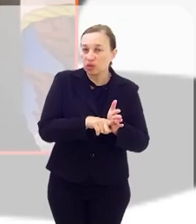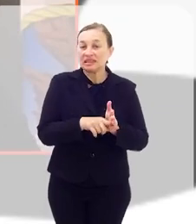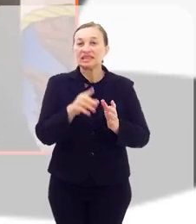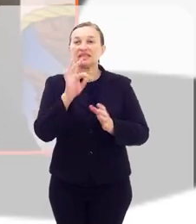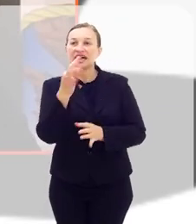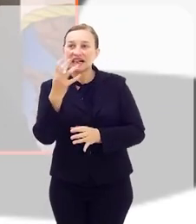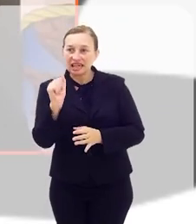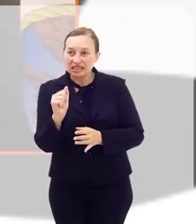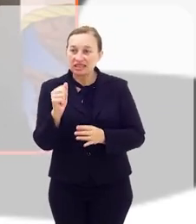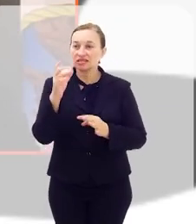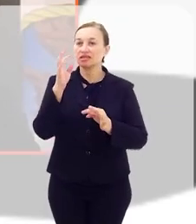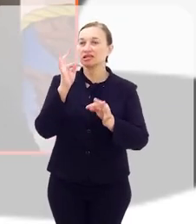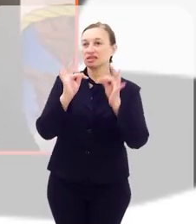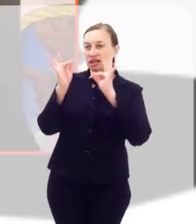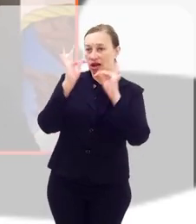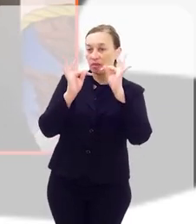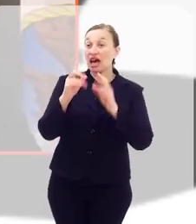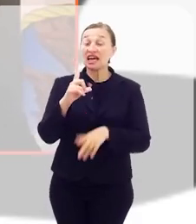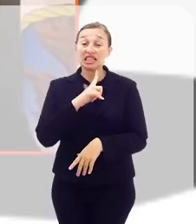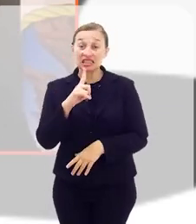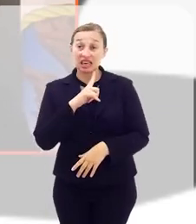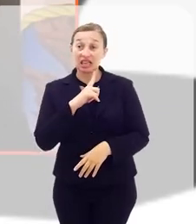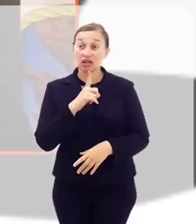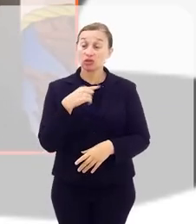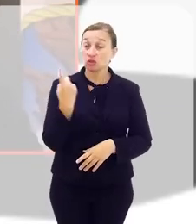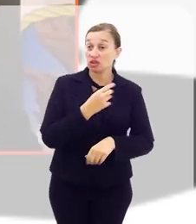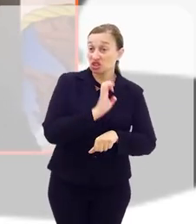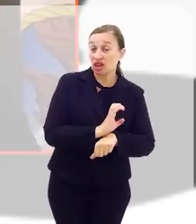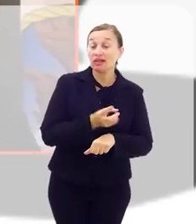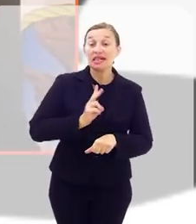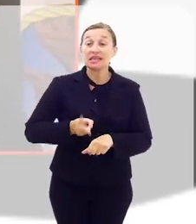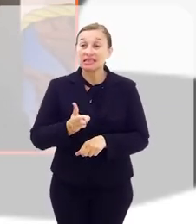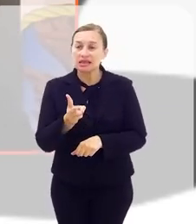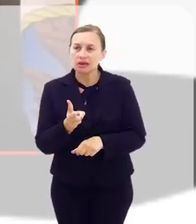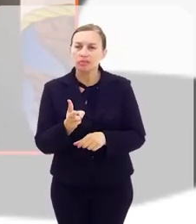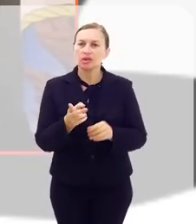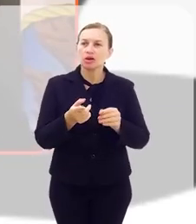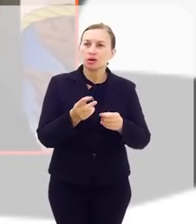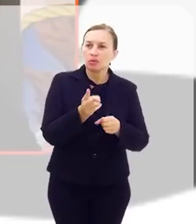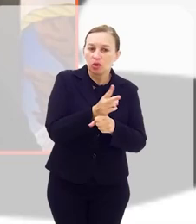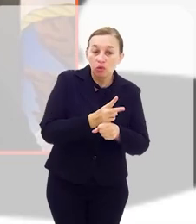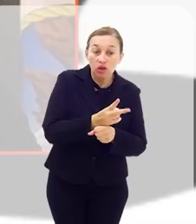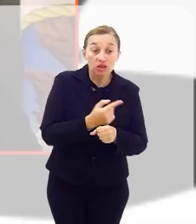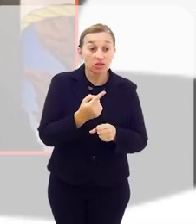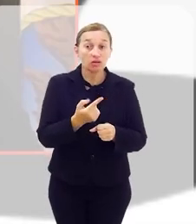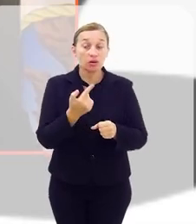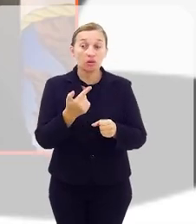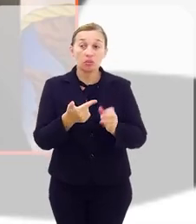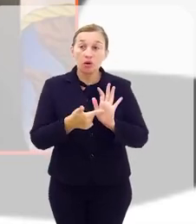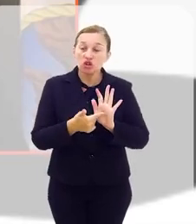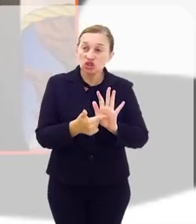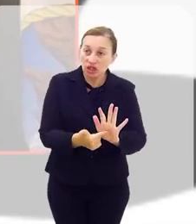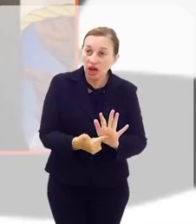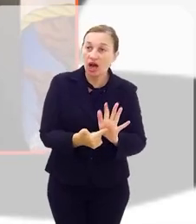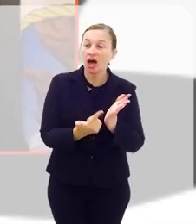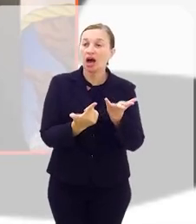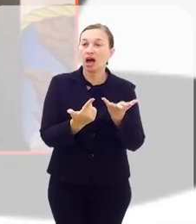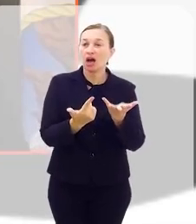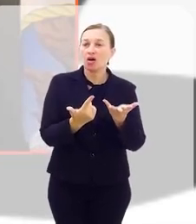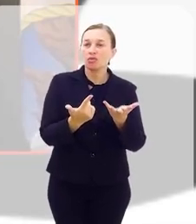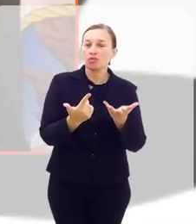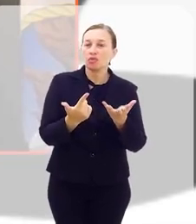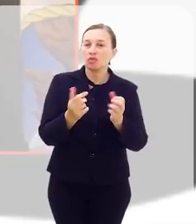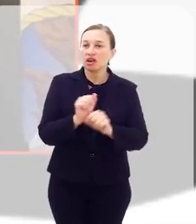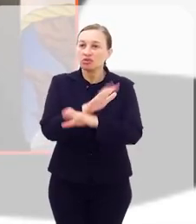clínicas terapêuticas que tem no nosso Estado, sempre buscando mostrar o lado transparente